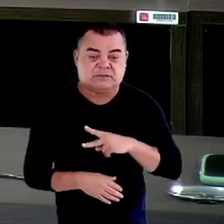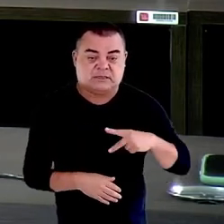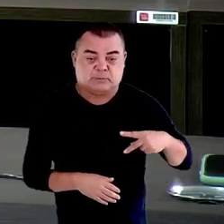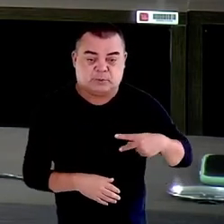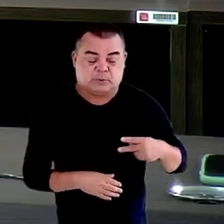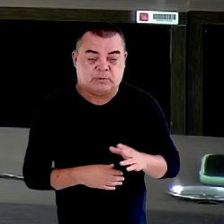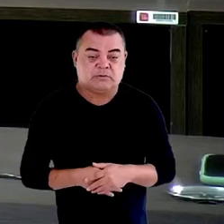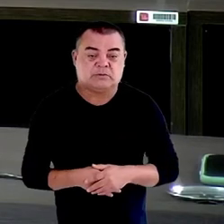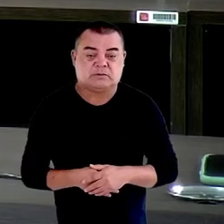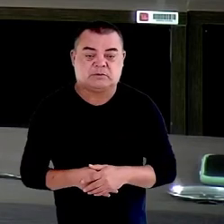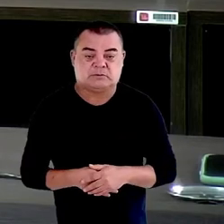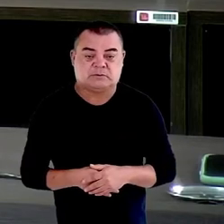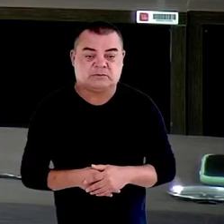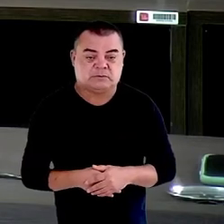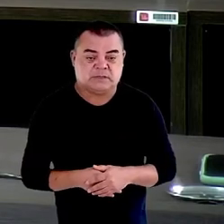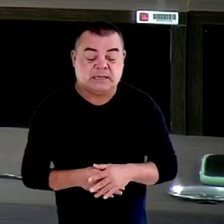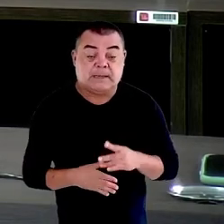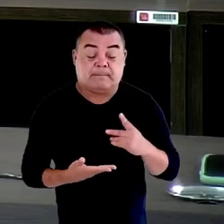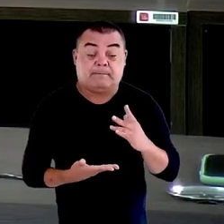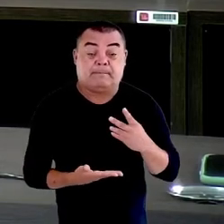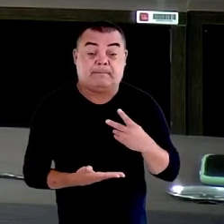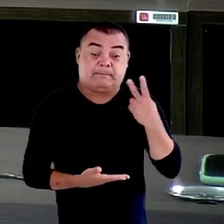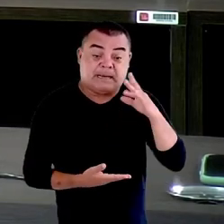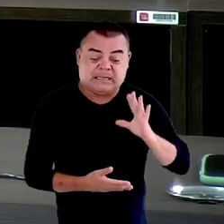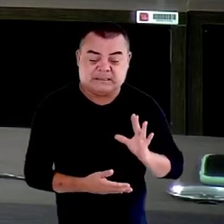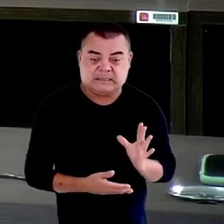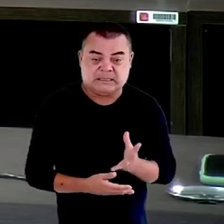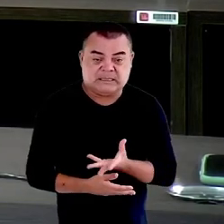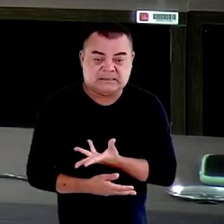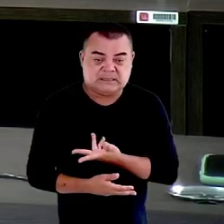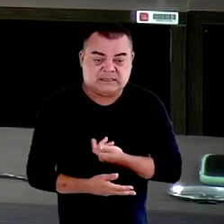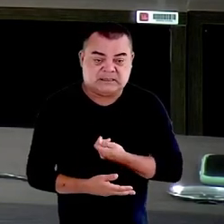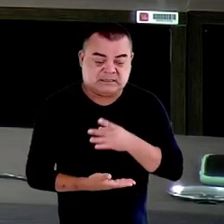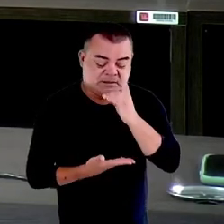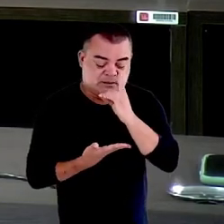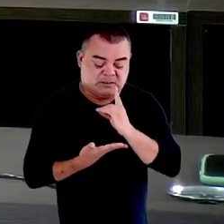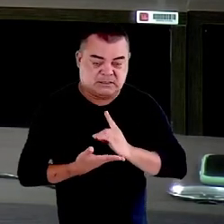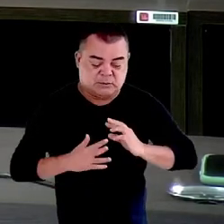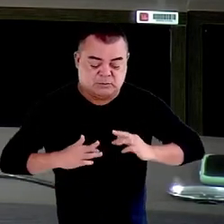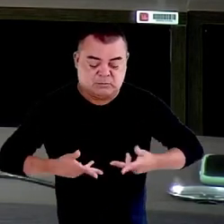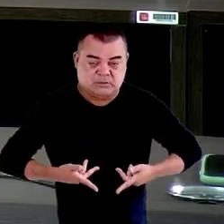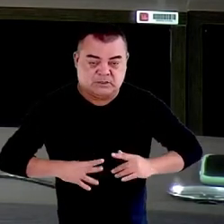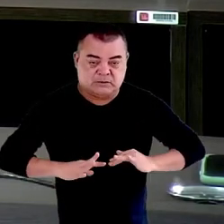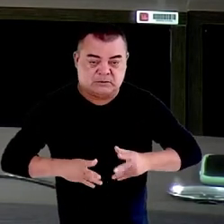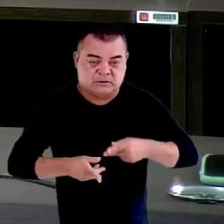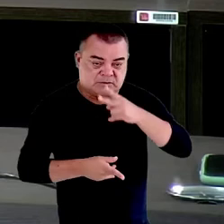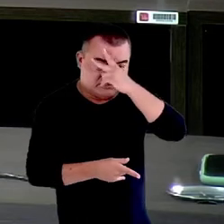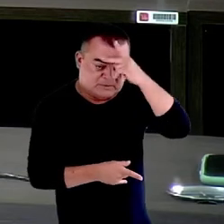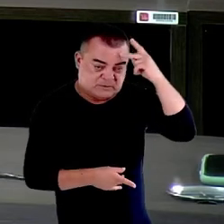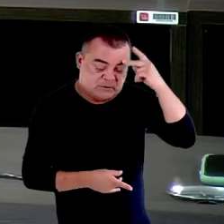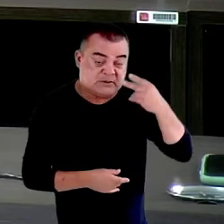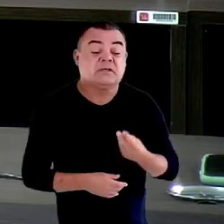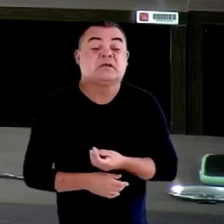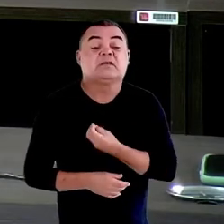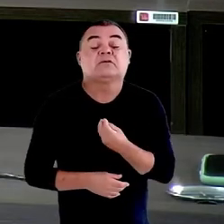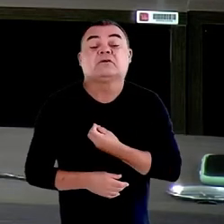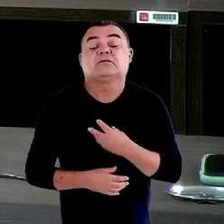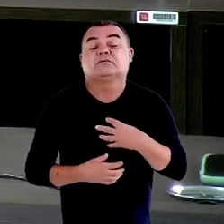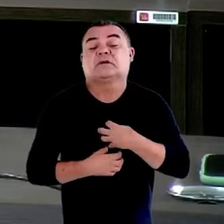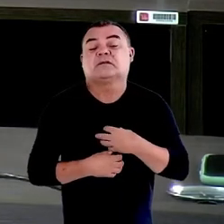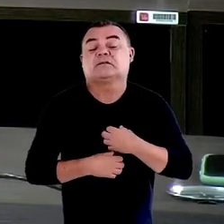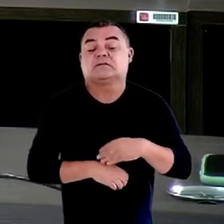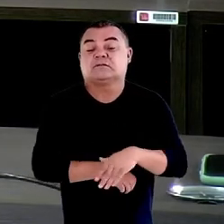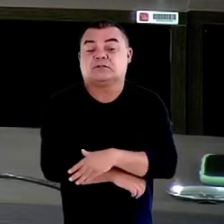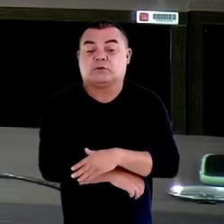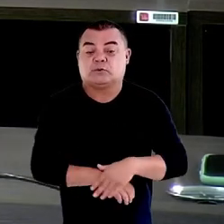nessa linha de tentar resgatar a dignidade humana de todas as pessoas que vivem em situação de rua e que